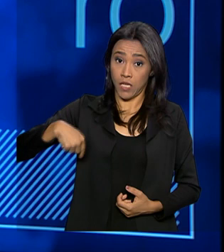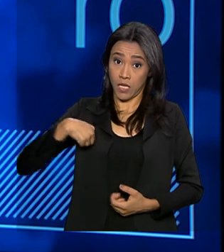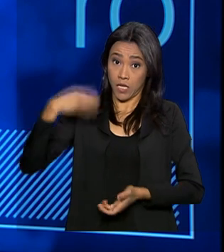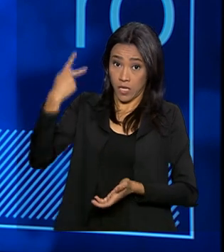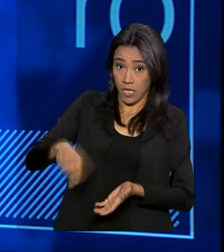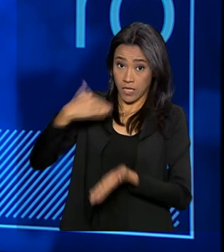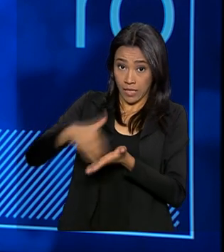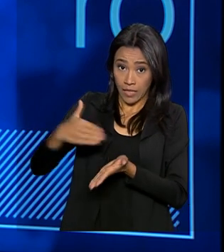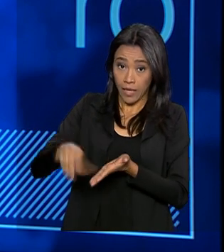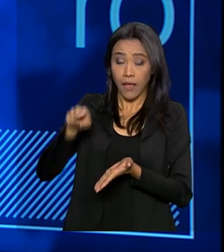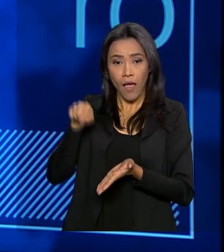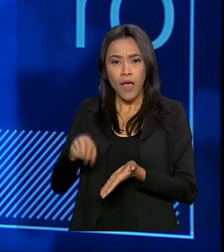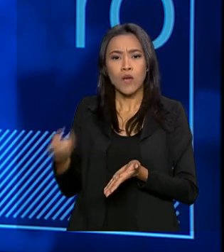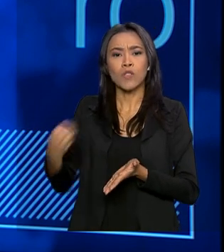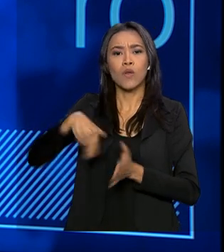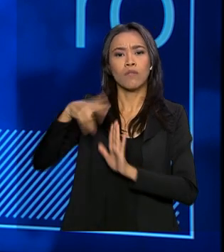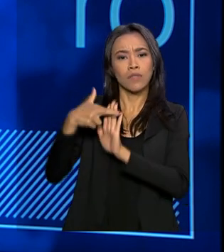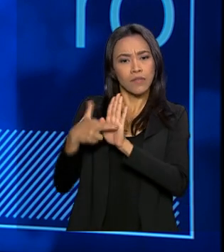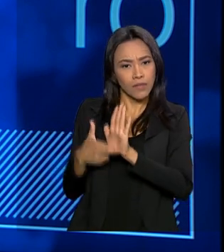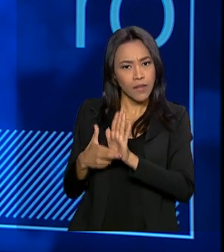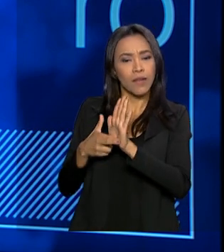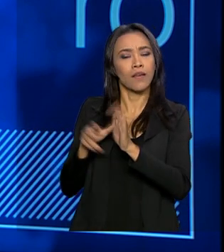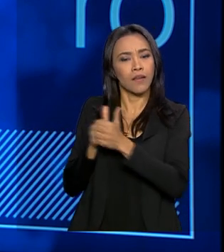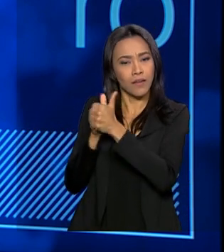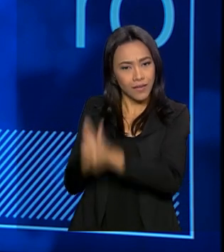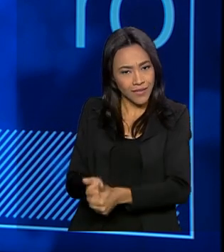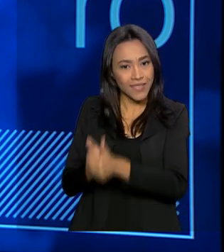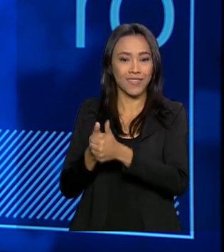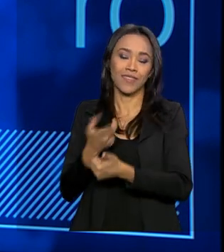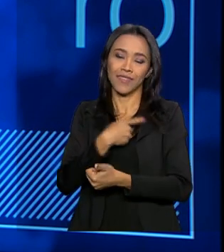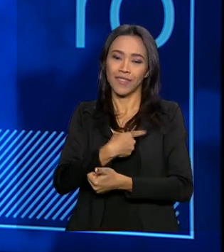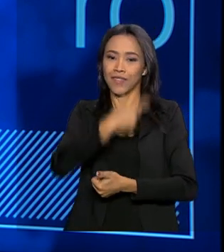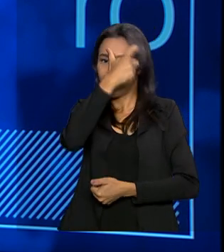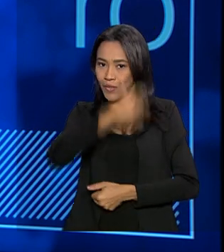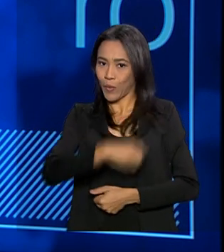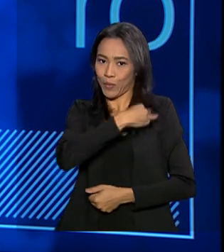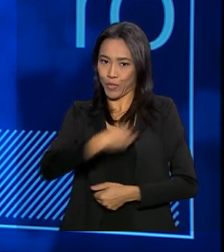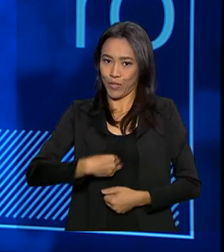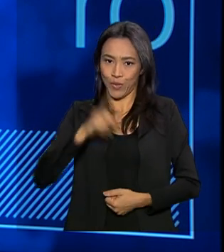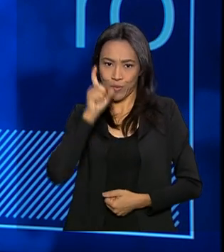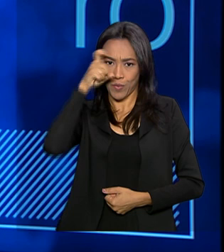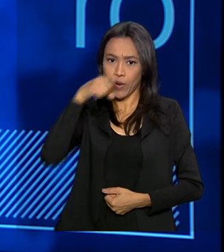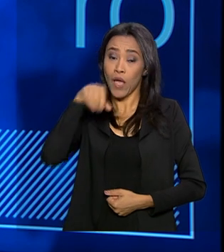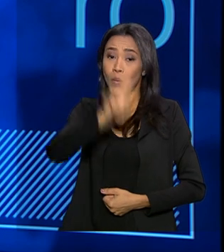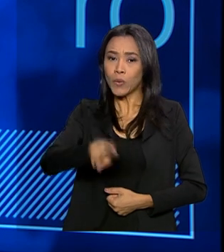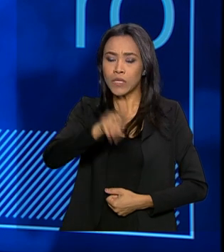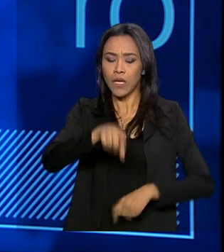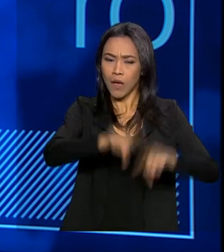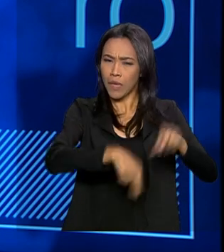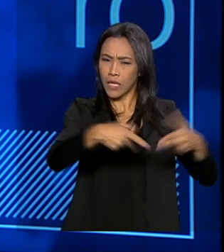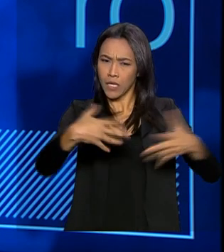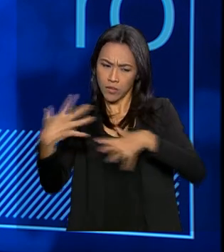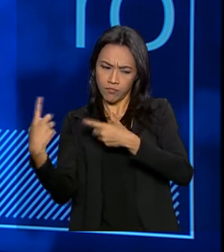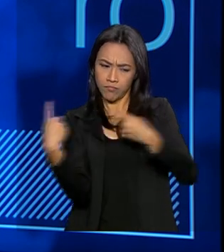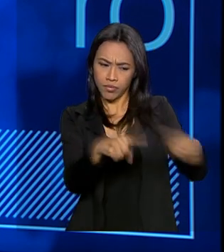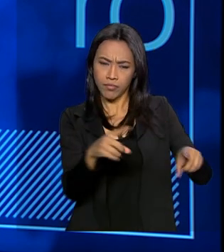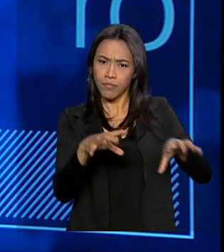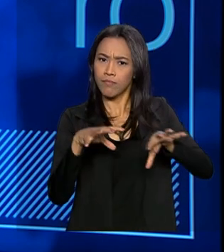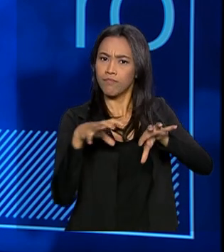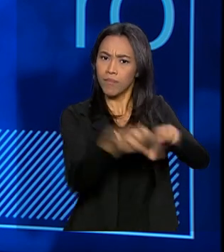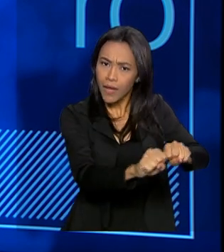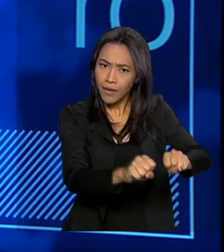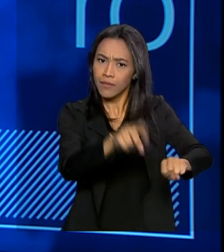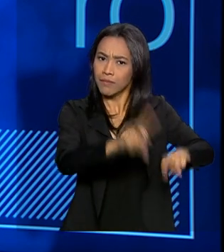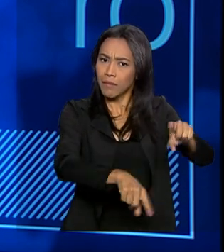de atuação está seguindo as novas diretrizes do nosso ministro Sérgio Moro, que é utilizar os bens apreendidos do narcotráfico para,